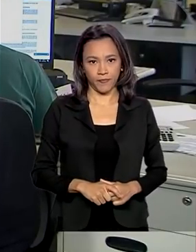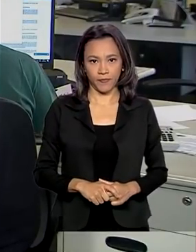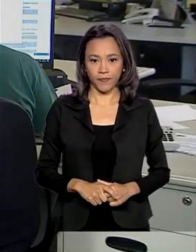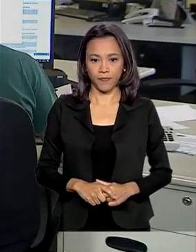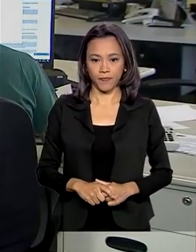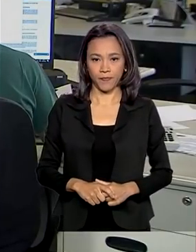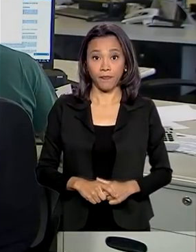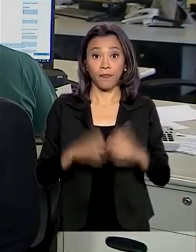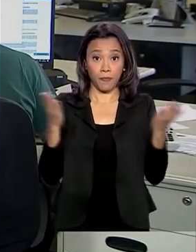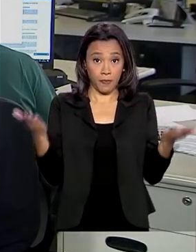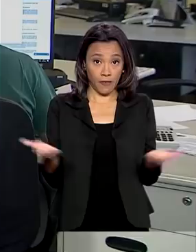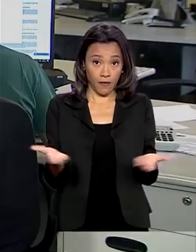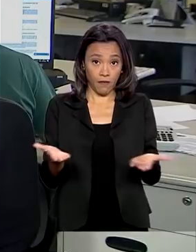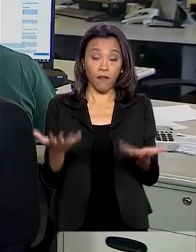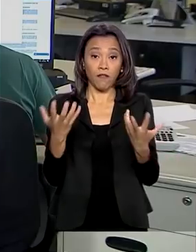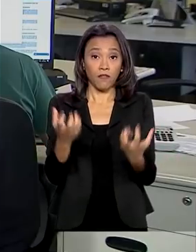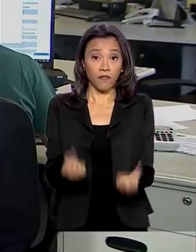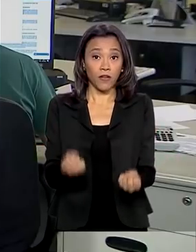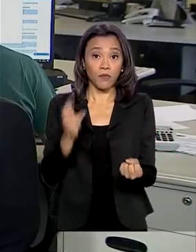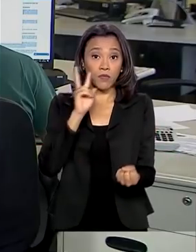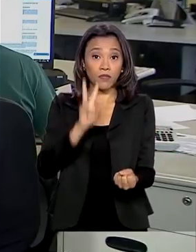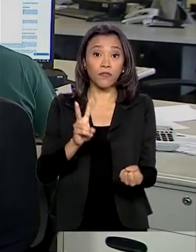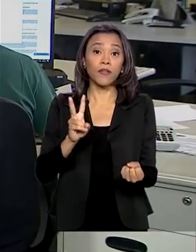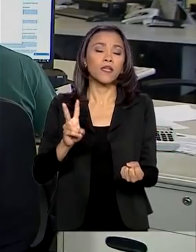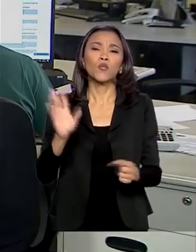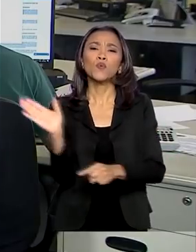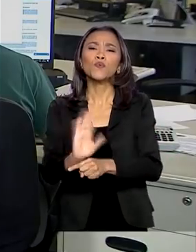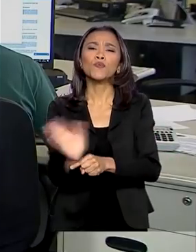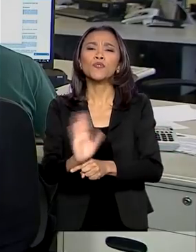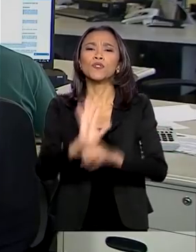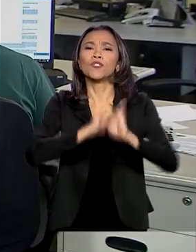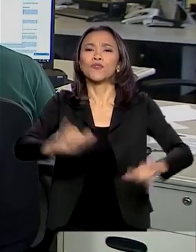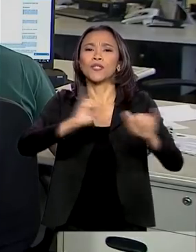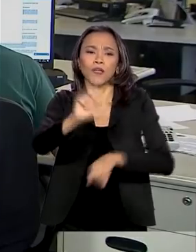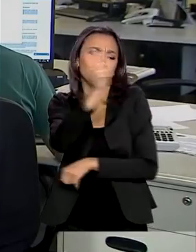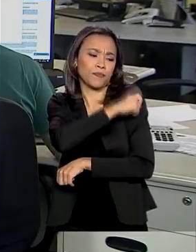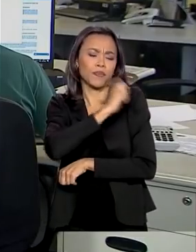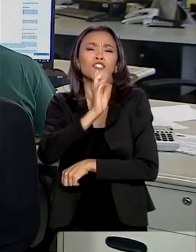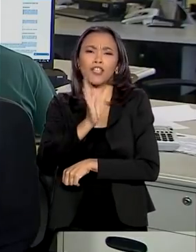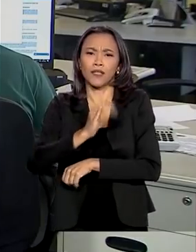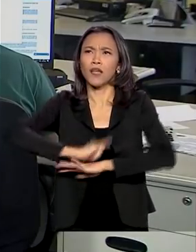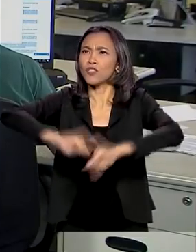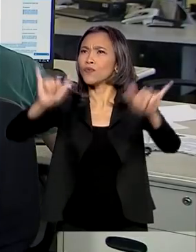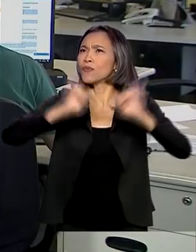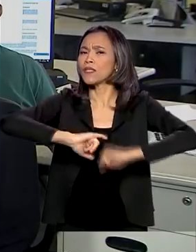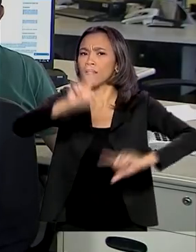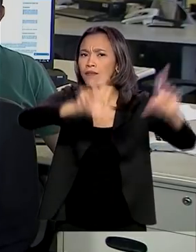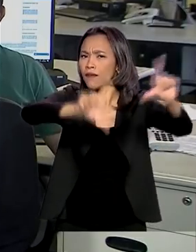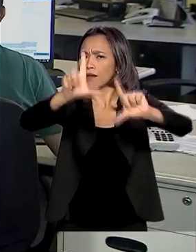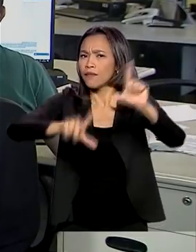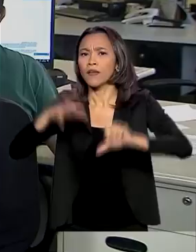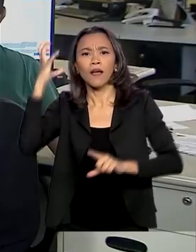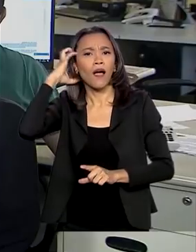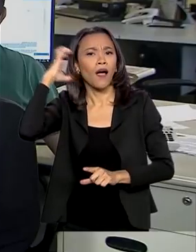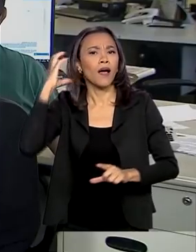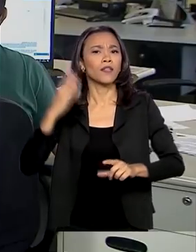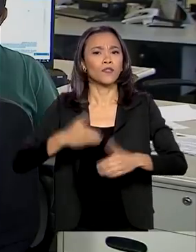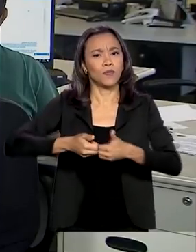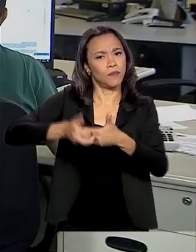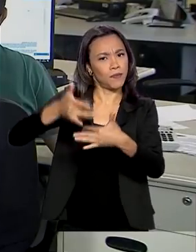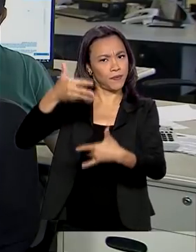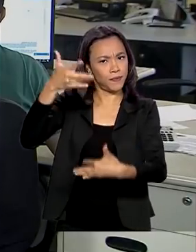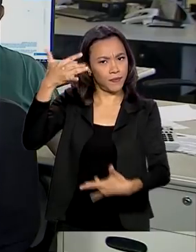E agora vamos dar uma olhada no vídeo da campanha que já está circulando na TV, nas Hades e nas redes sociais.